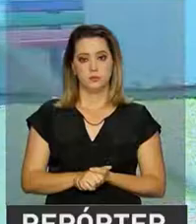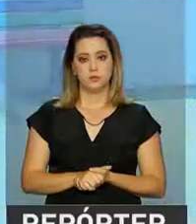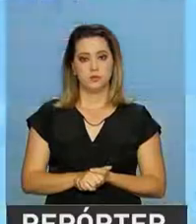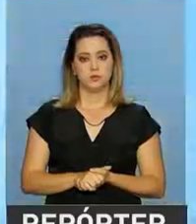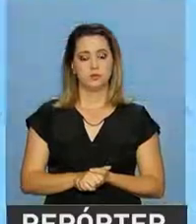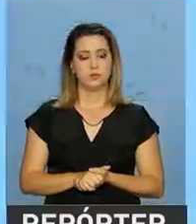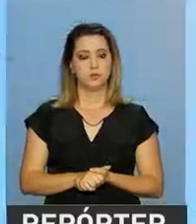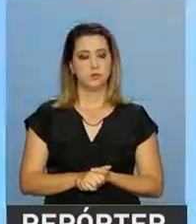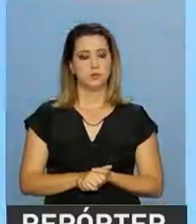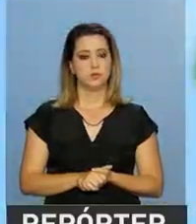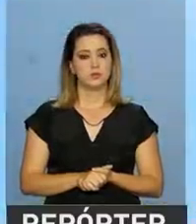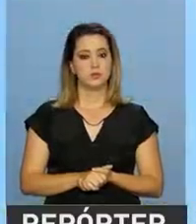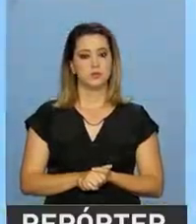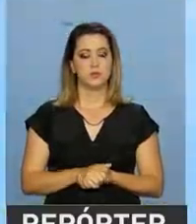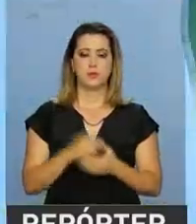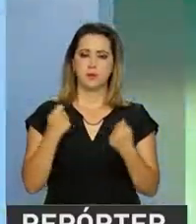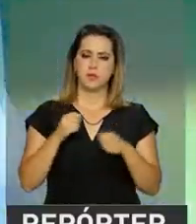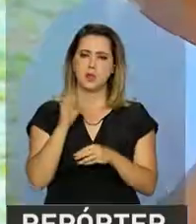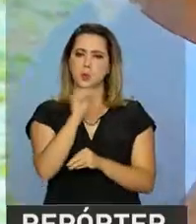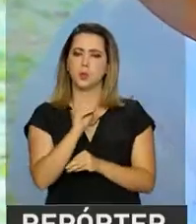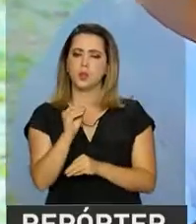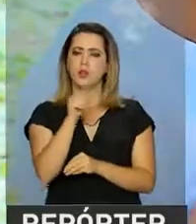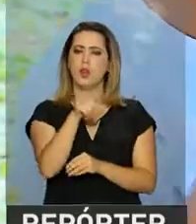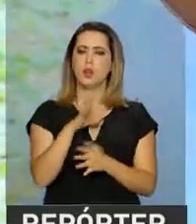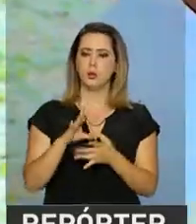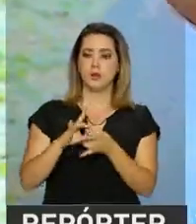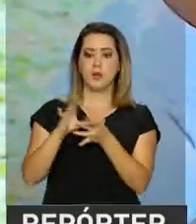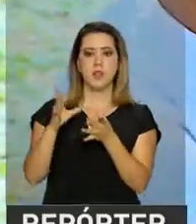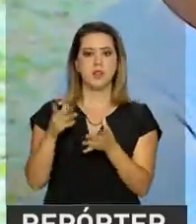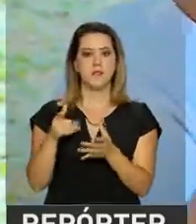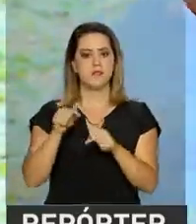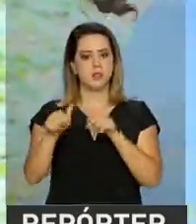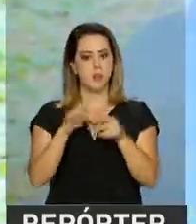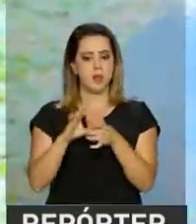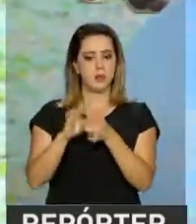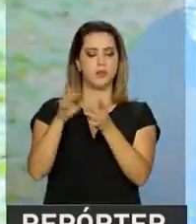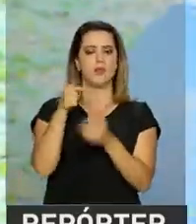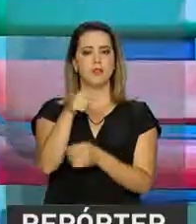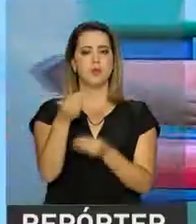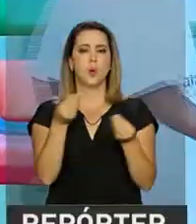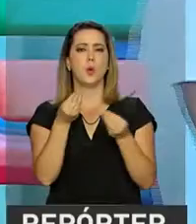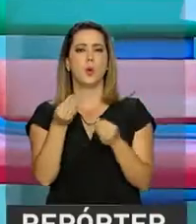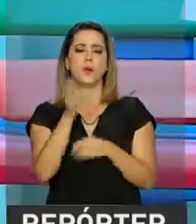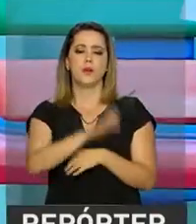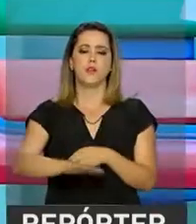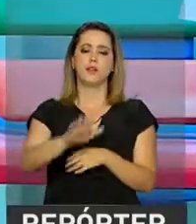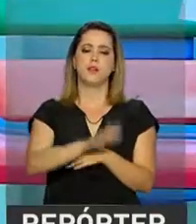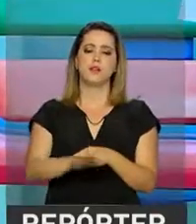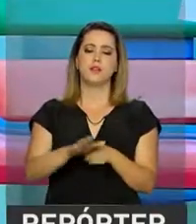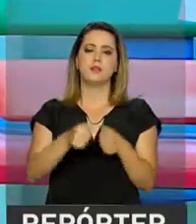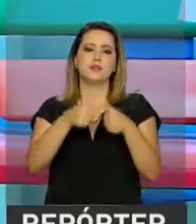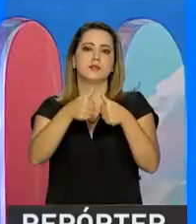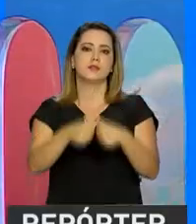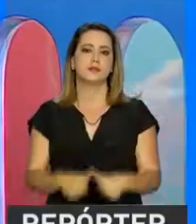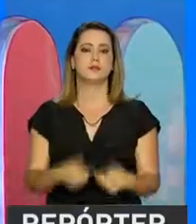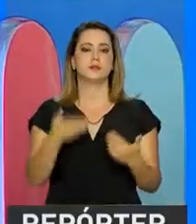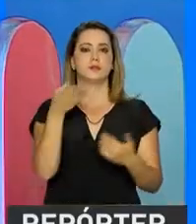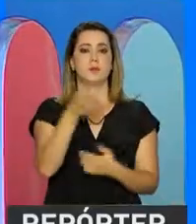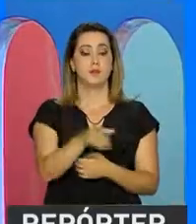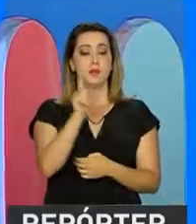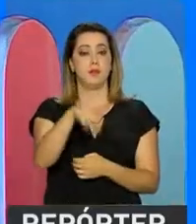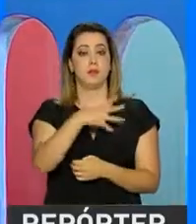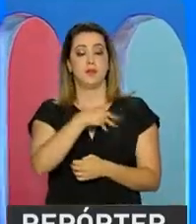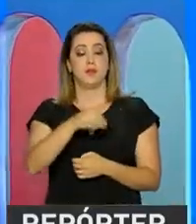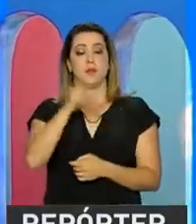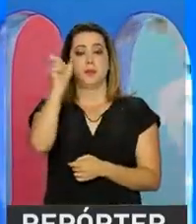Se não fosse o serviço voluntário, essas crianças dificilmente teriam onde ficar durante o tempo em que os pais trabalham. Elas são